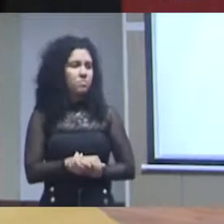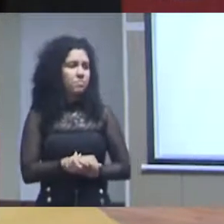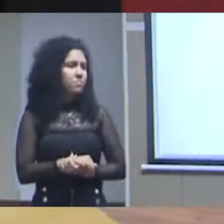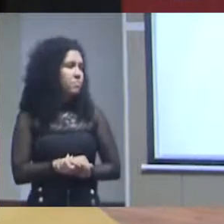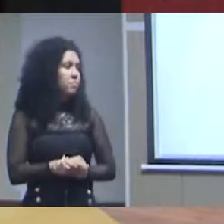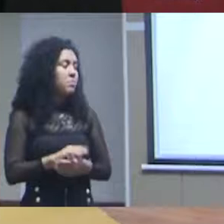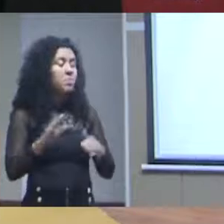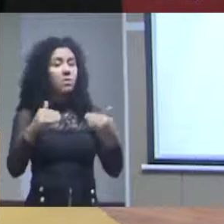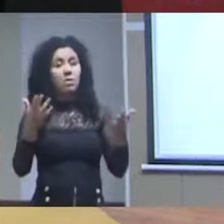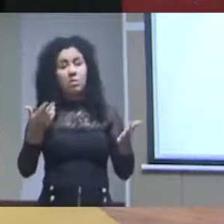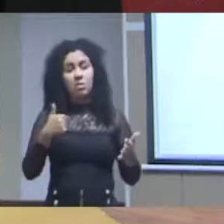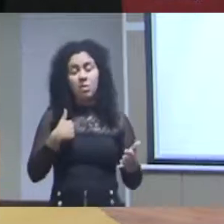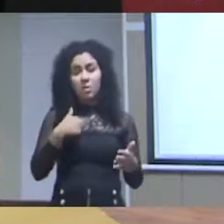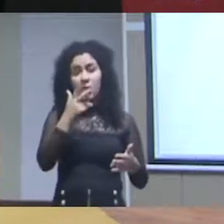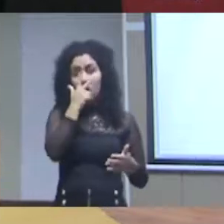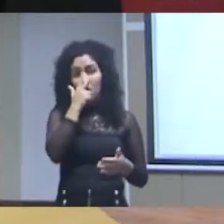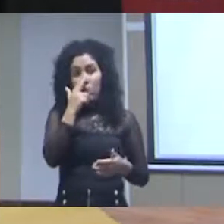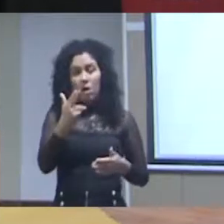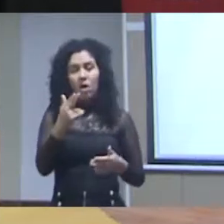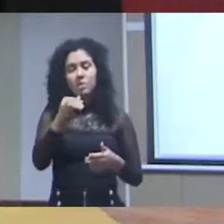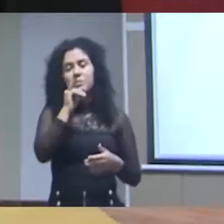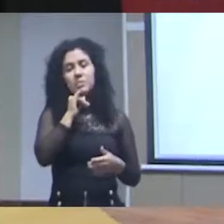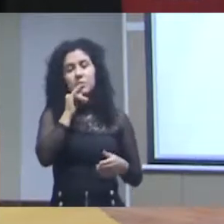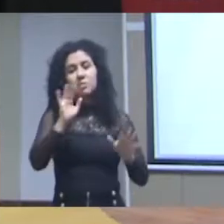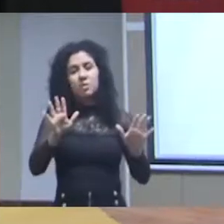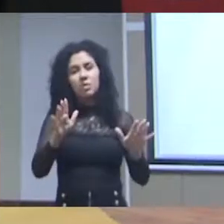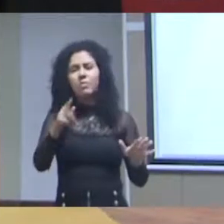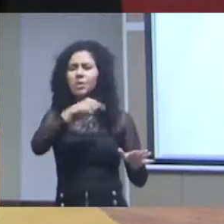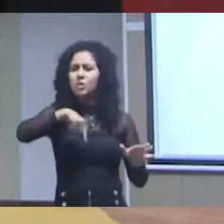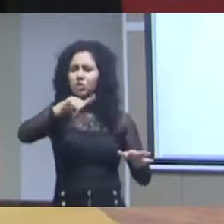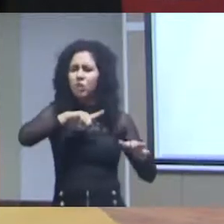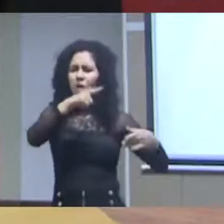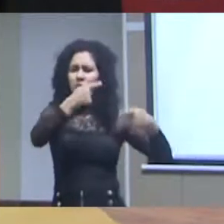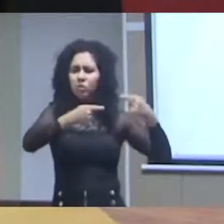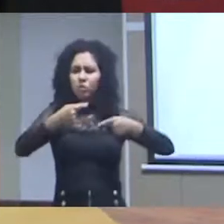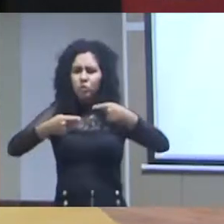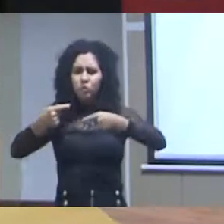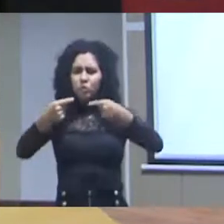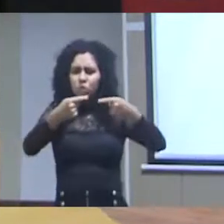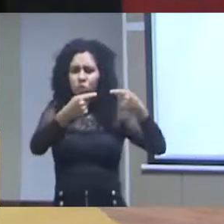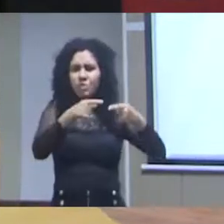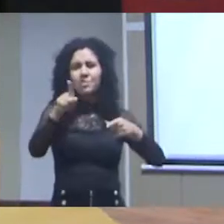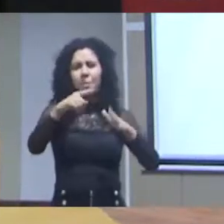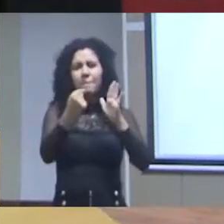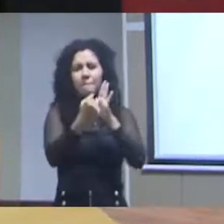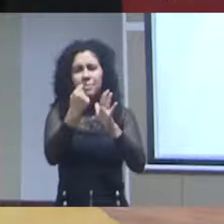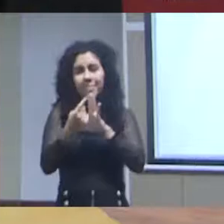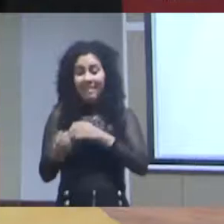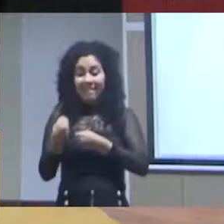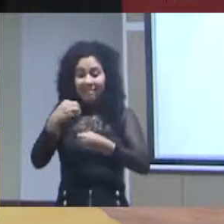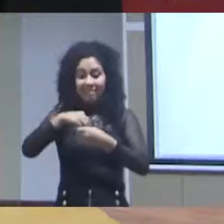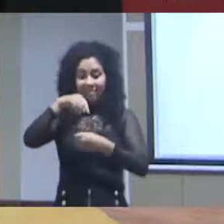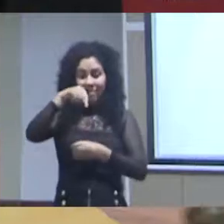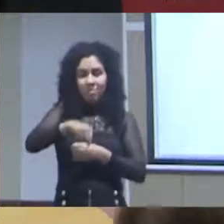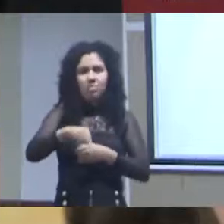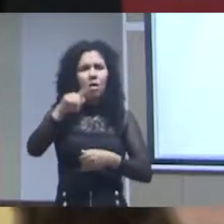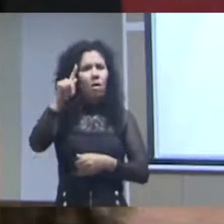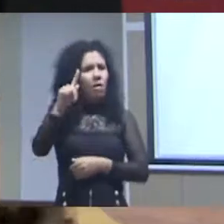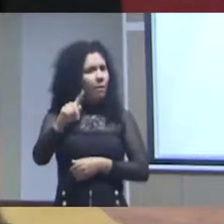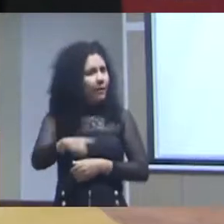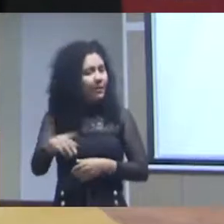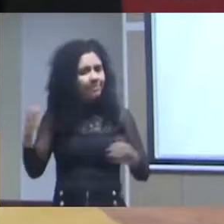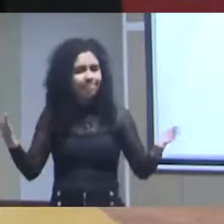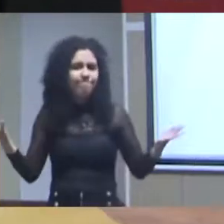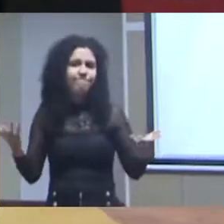eu acho essa colocação eu acho assim que a gente está discutindo esse tipo de coisa e ter esse tipo de pergunta aqui dentro é sensacional